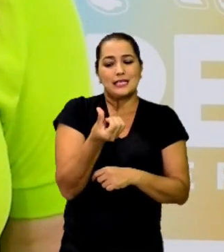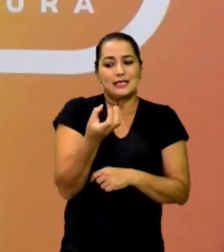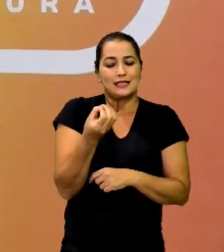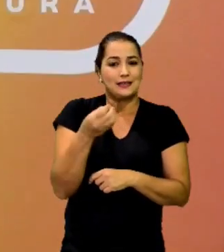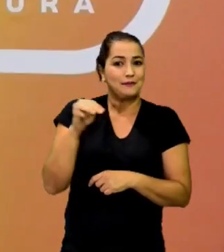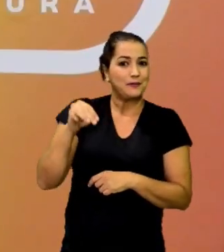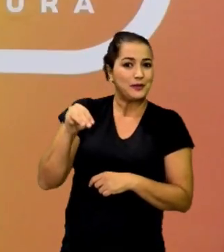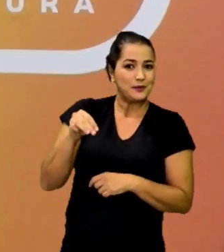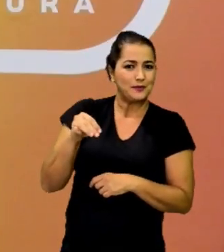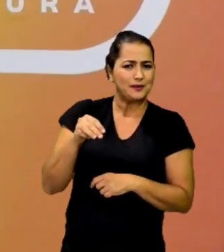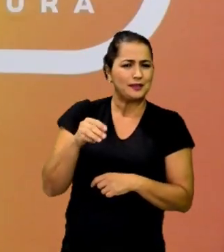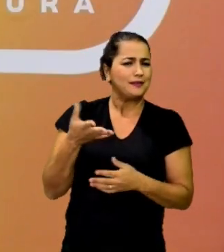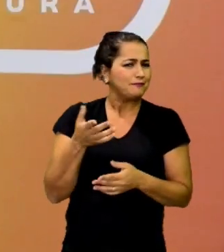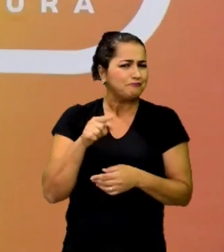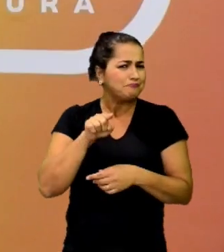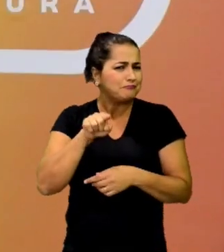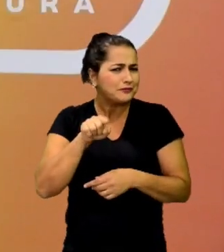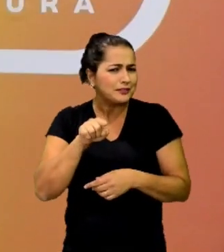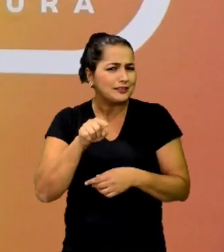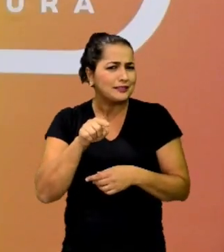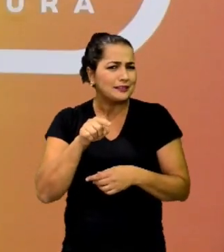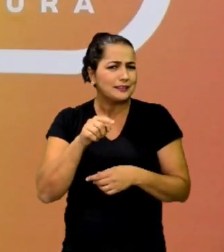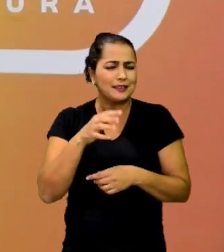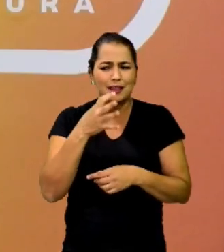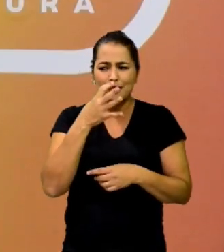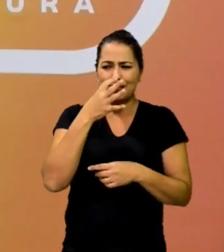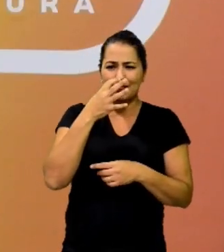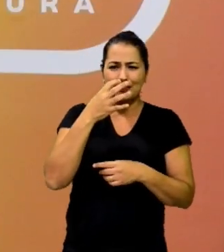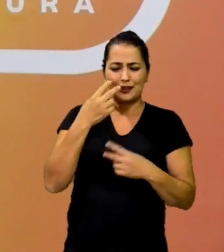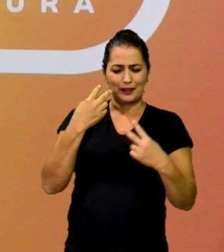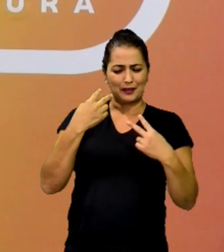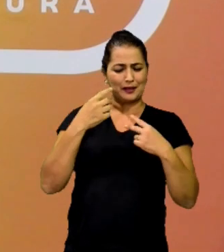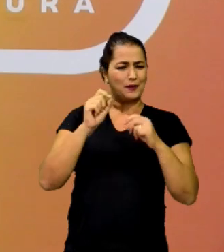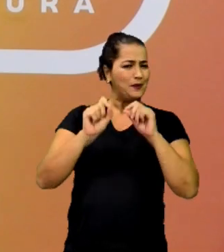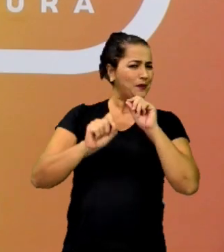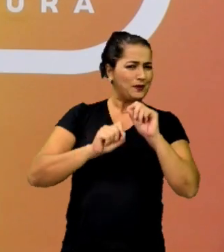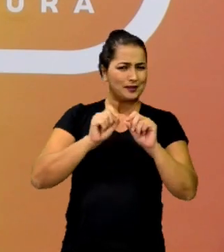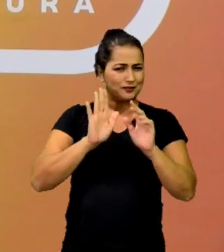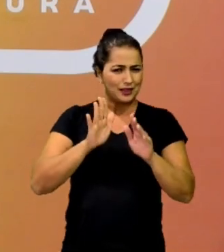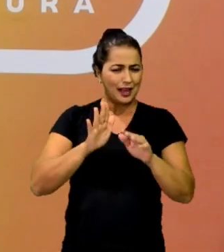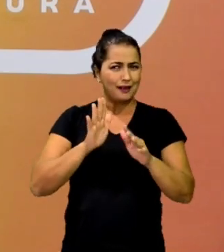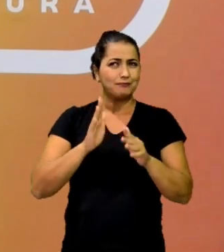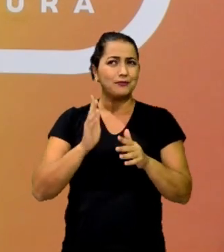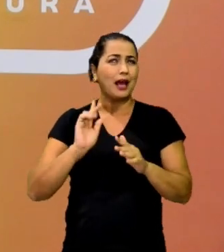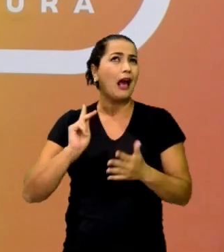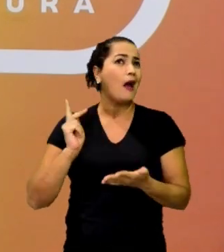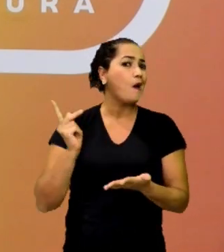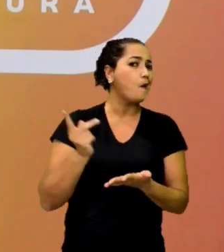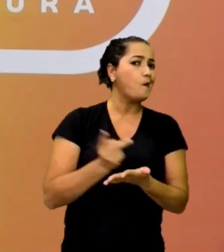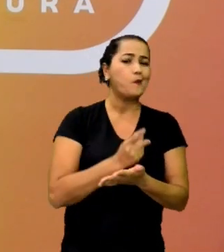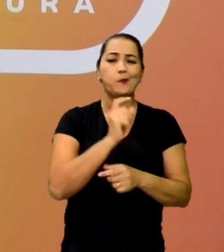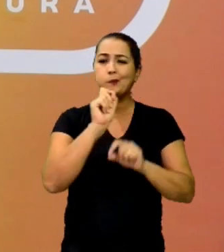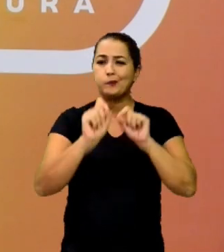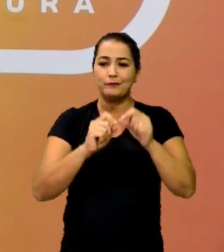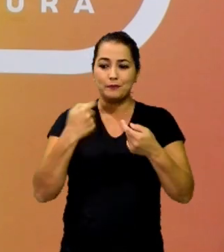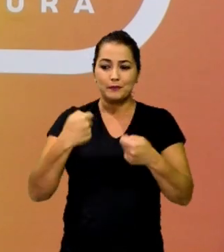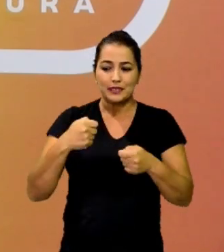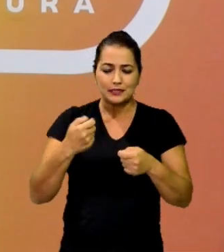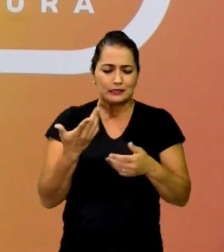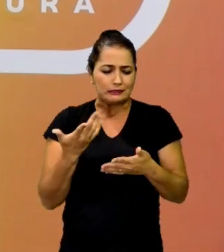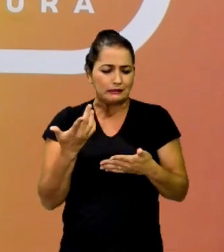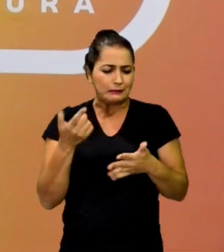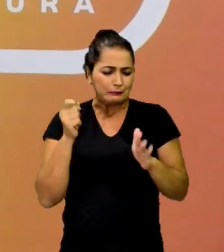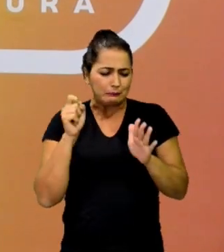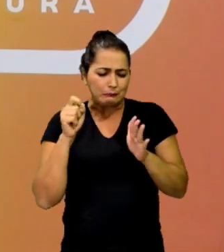E você que está aí me assistindo, já passou por alguma situação onde precisou se questionar